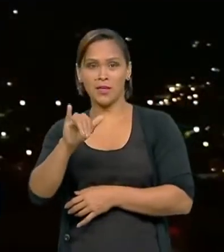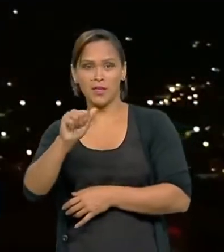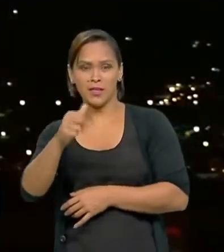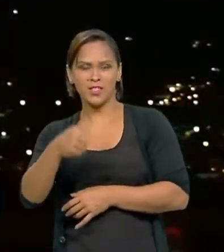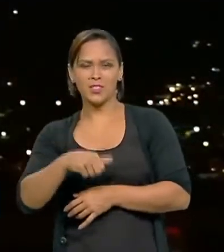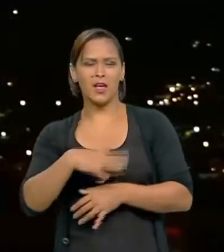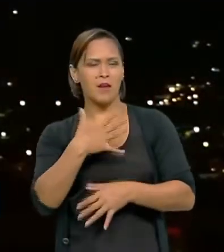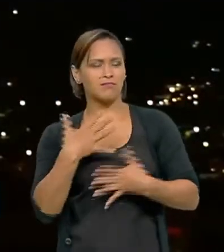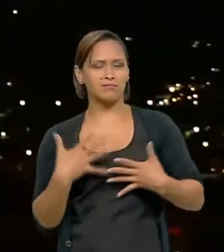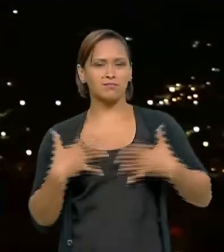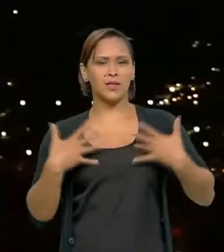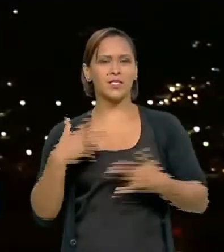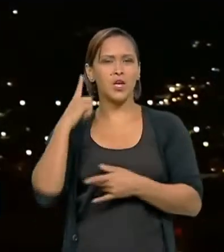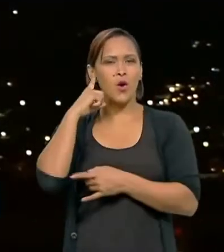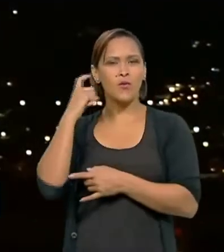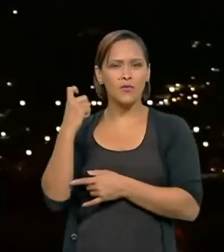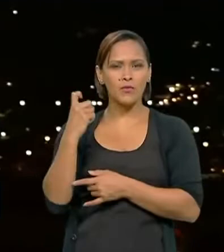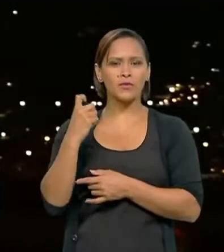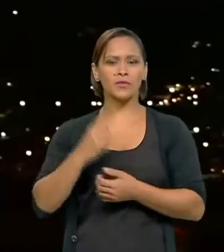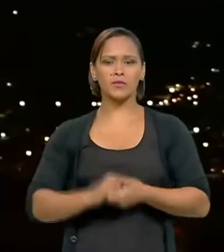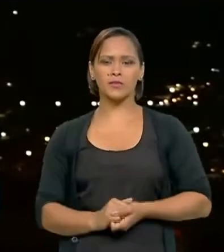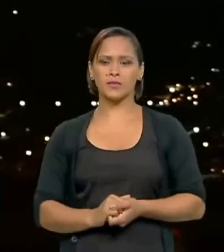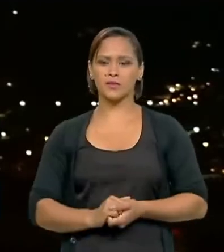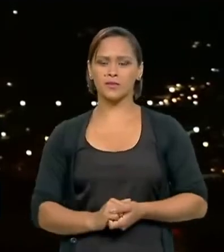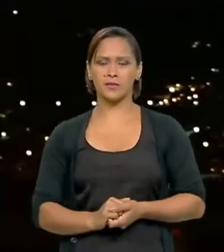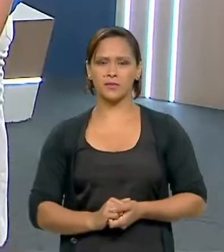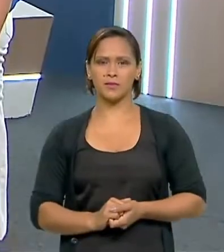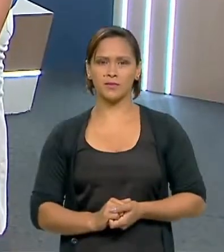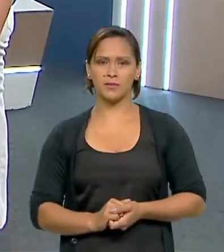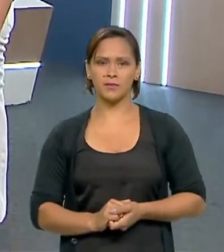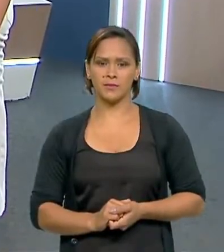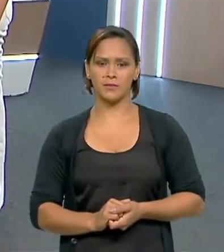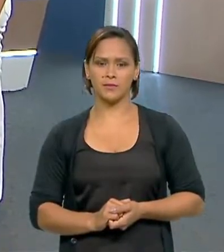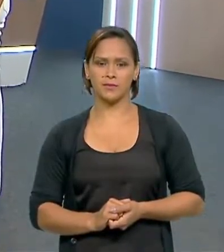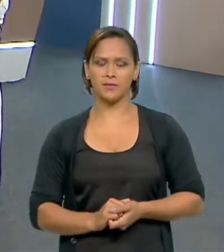prazer ouvir o senhor. Temos mais alguma interação? Deixa eu dar uma olhadinha.